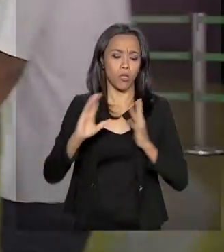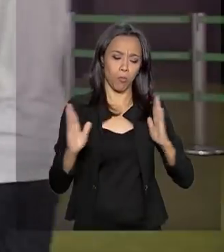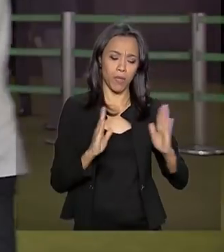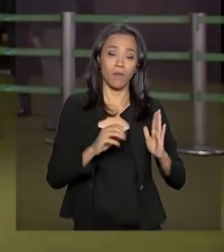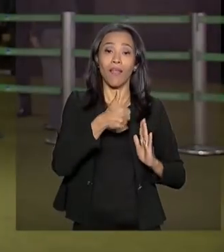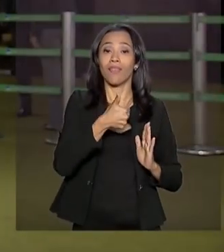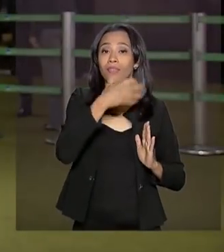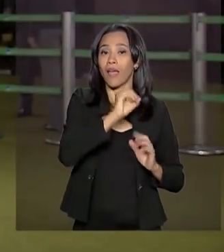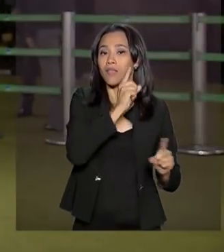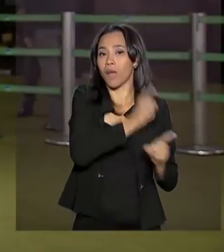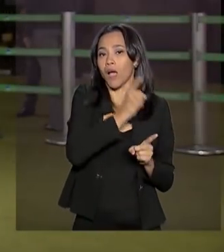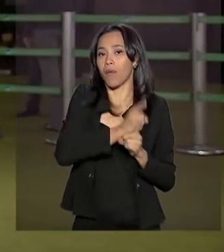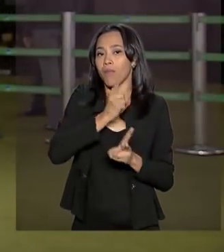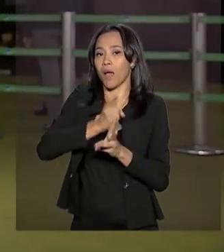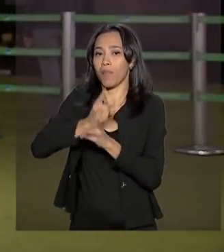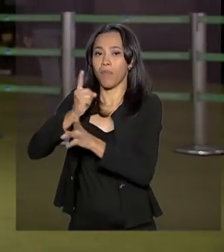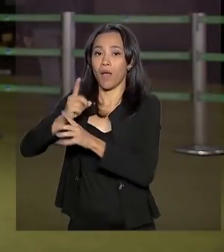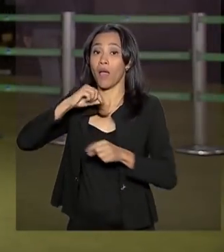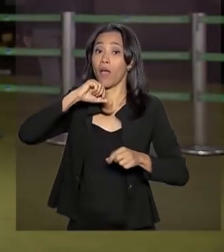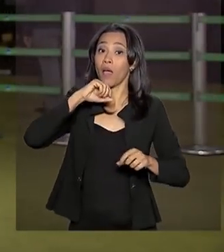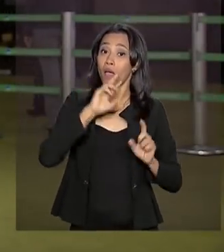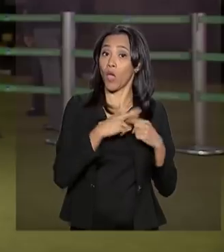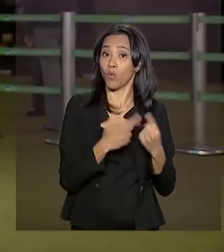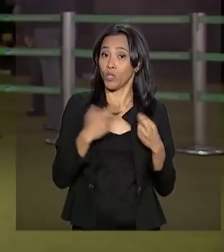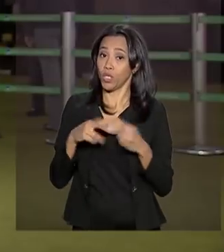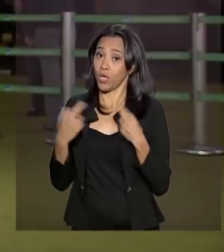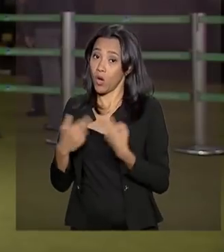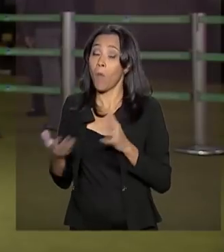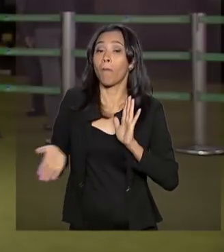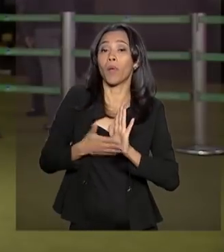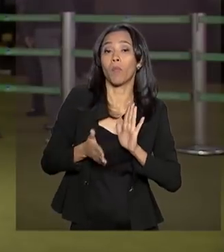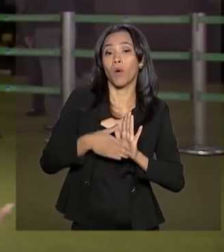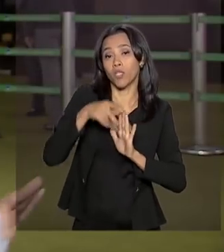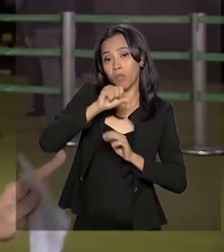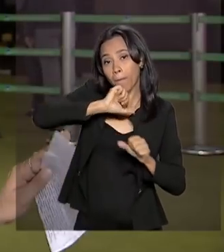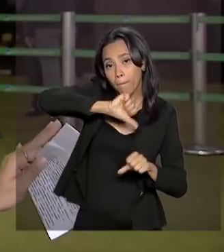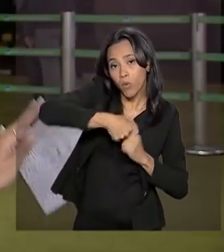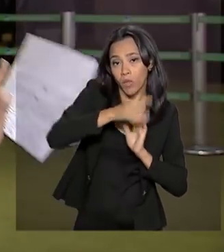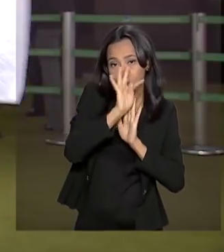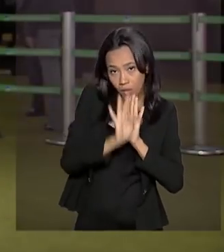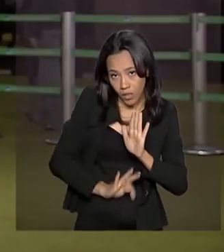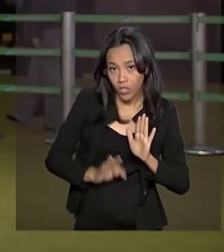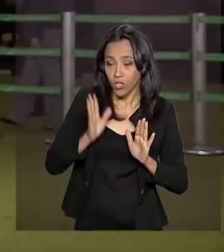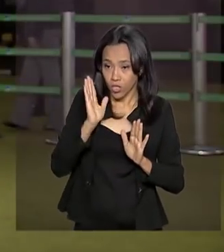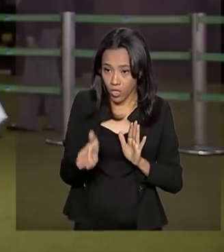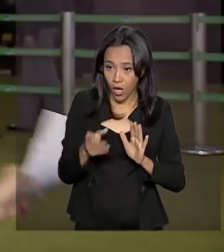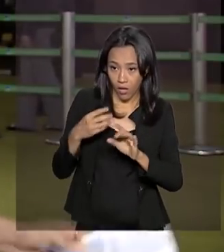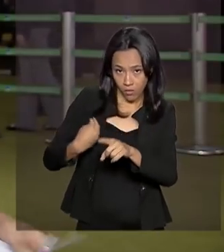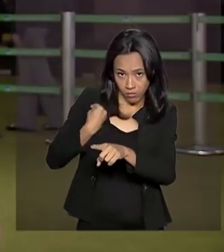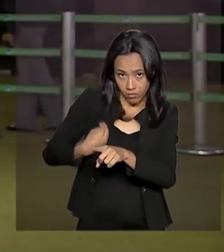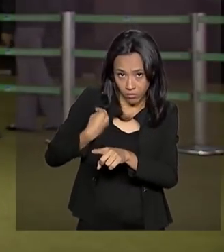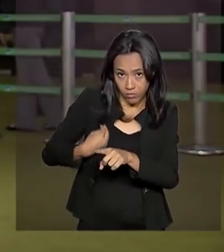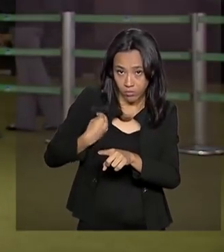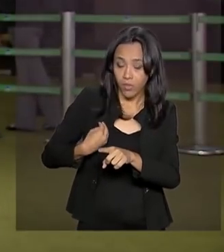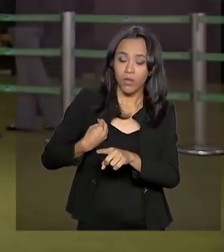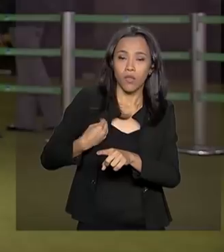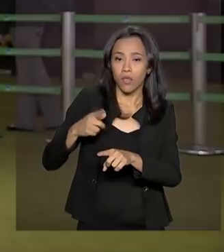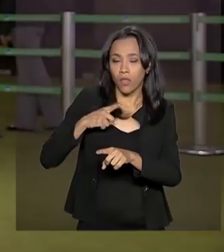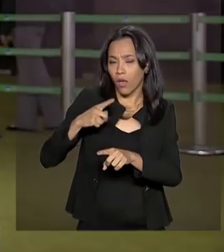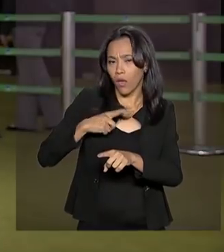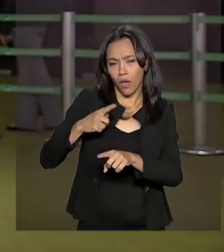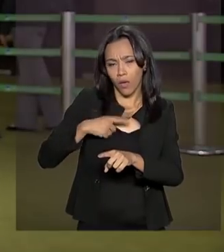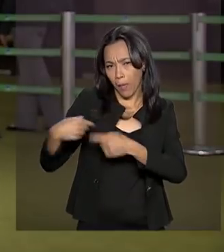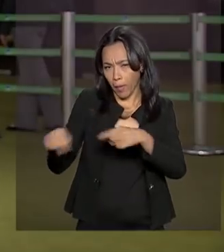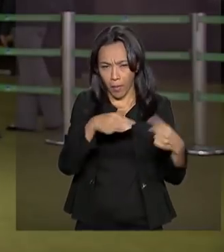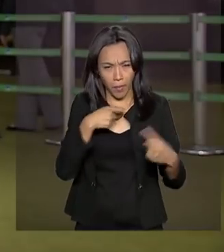sessões do plenário para sugerir mudanças no texto. Esse prazo começa a contar toda vez que acontece ali no plenário uma sessão, seja